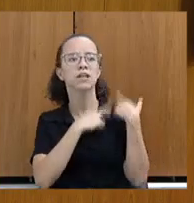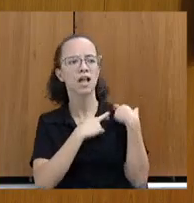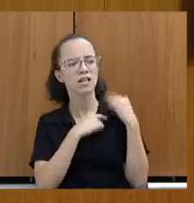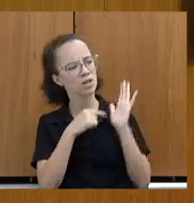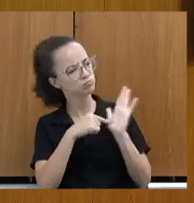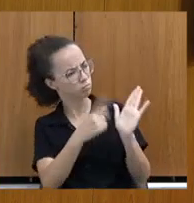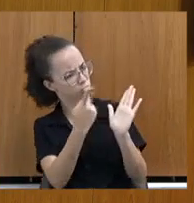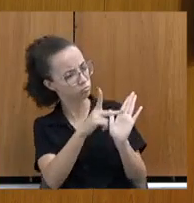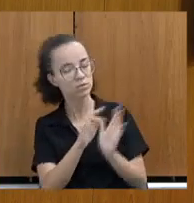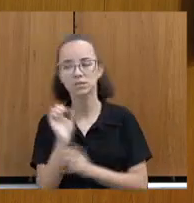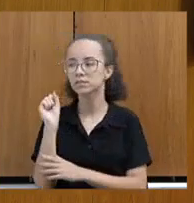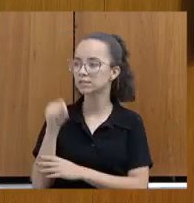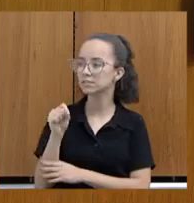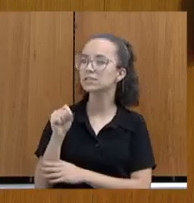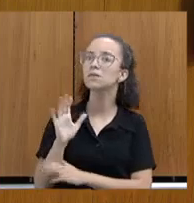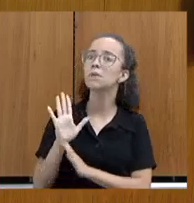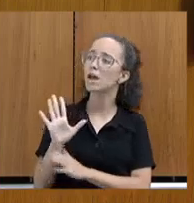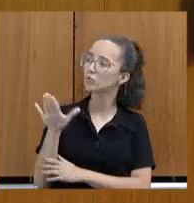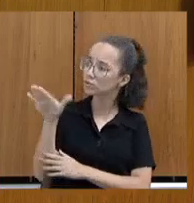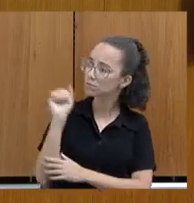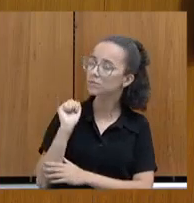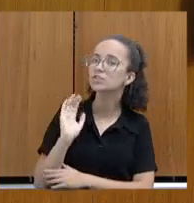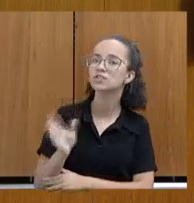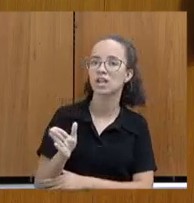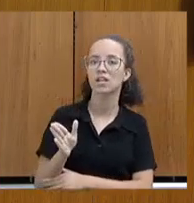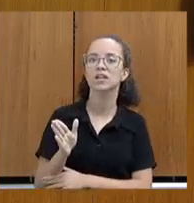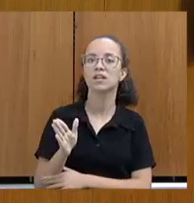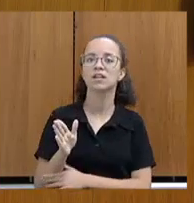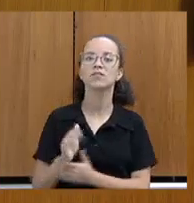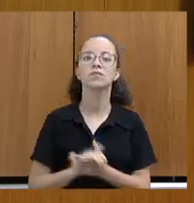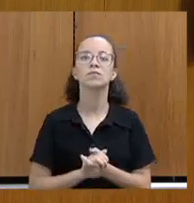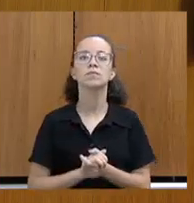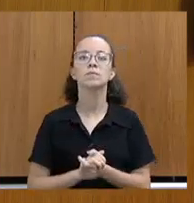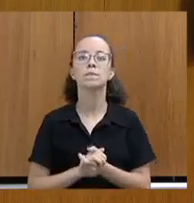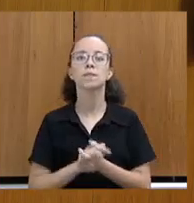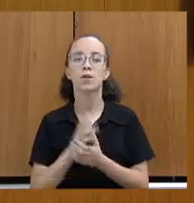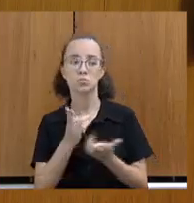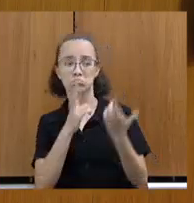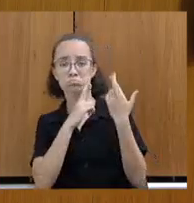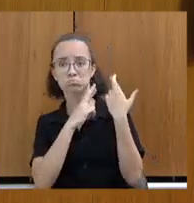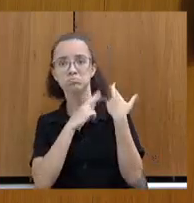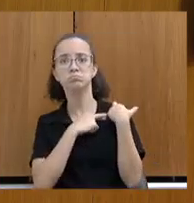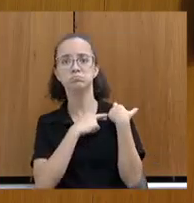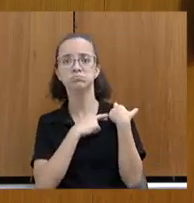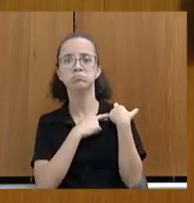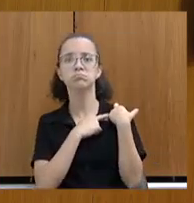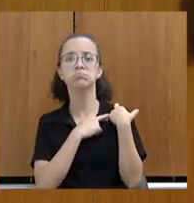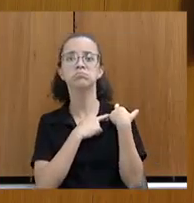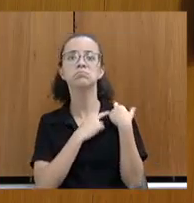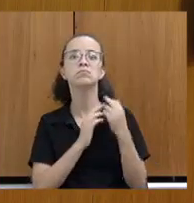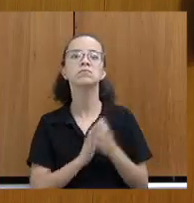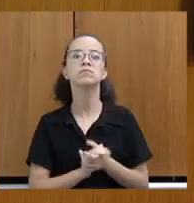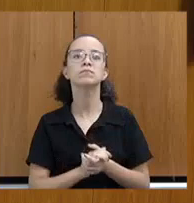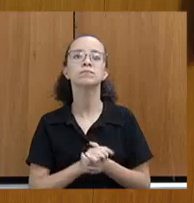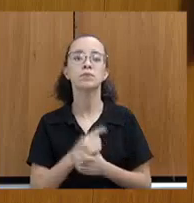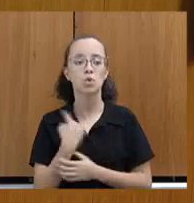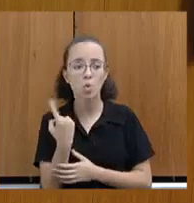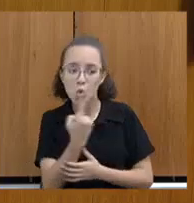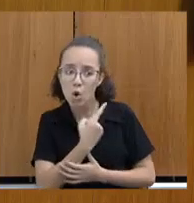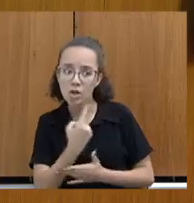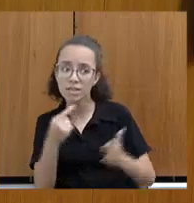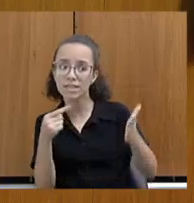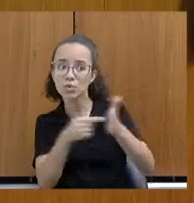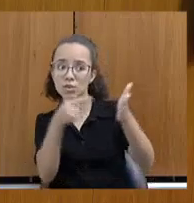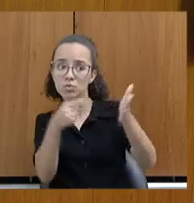é sua? Não, sim, nós já acionamos, mas... Então, responsável pela... Nós recebemos as